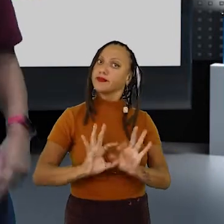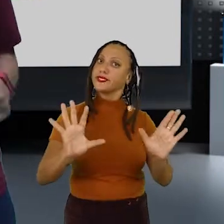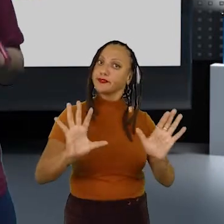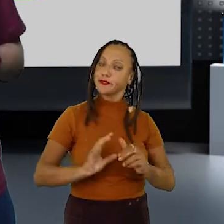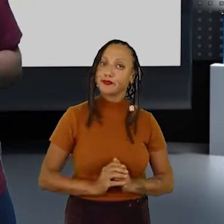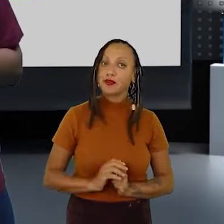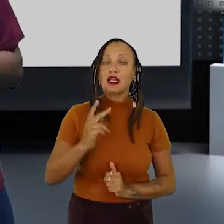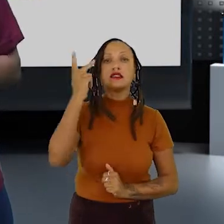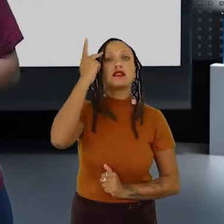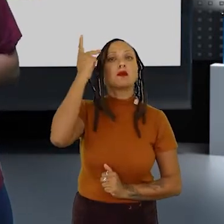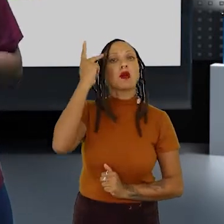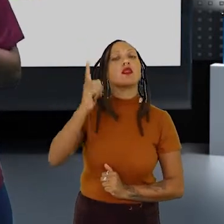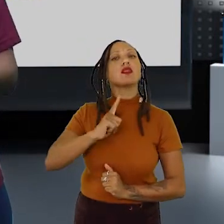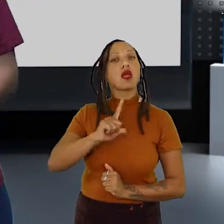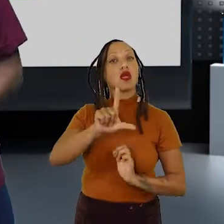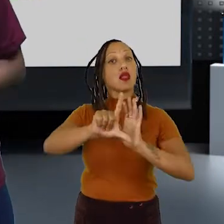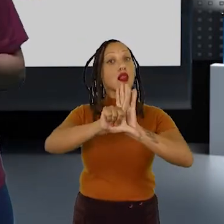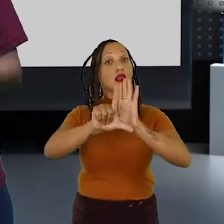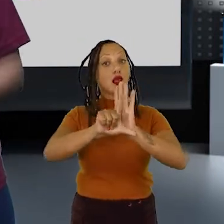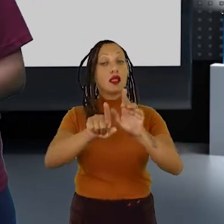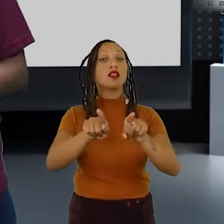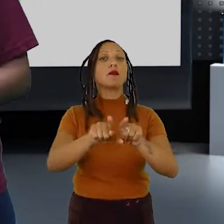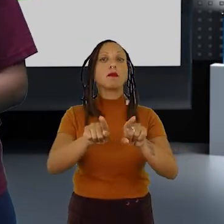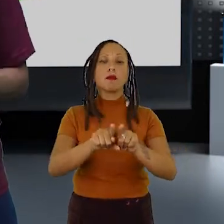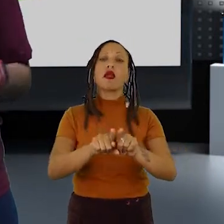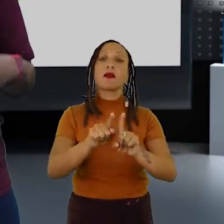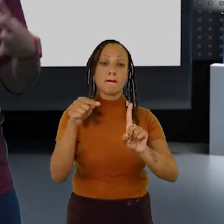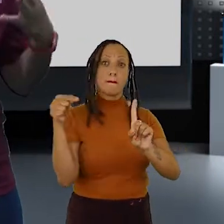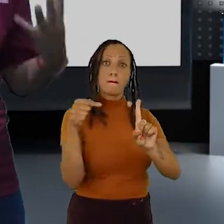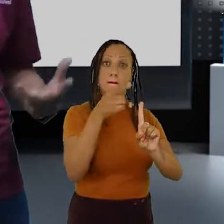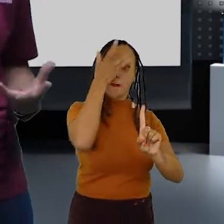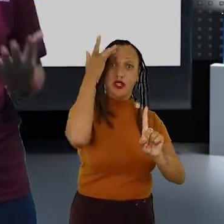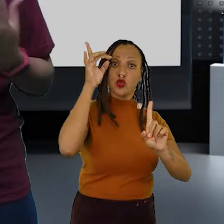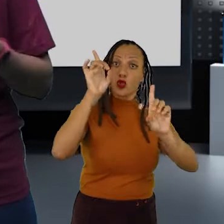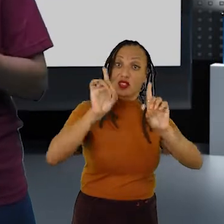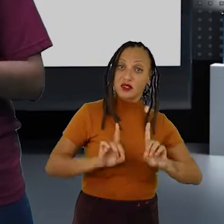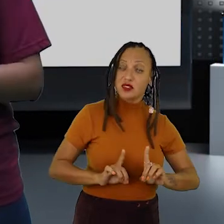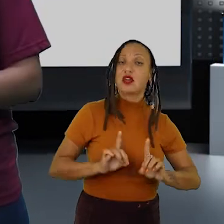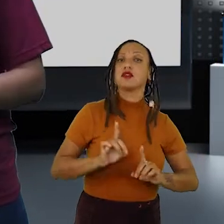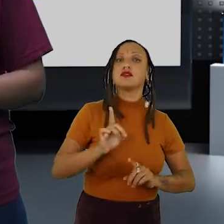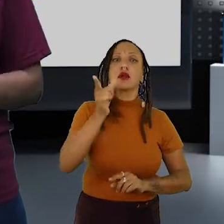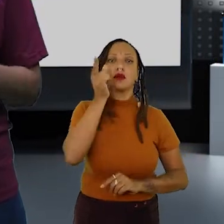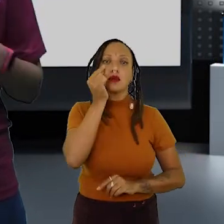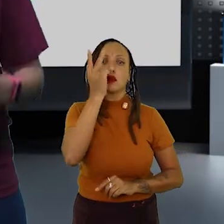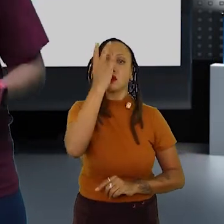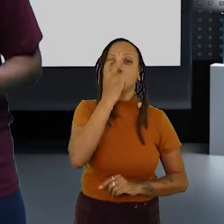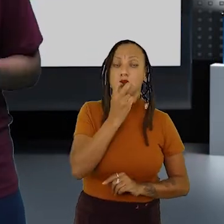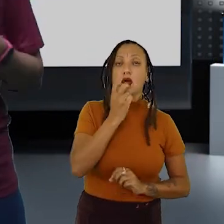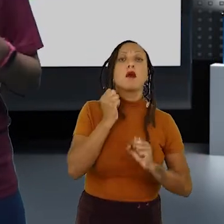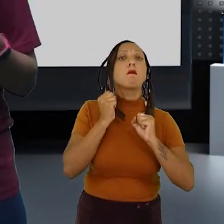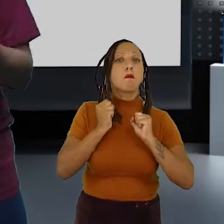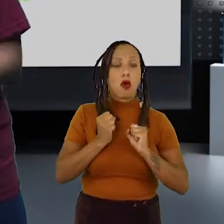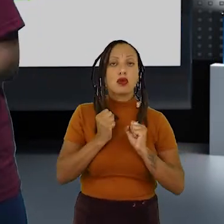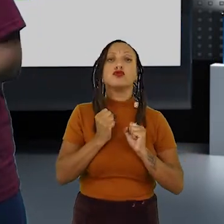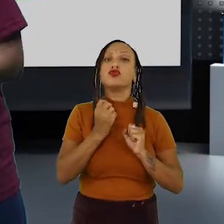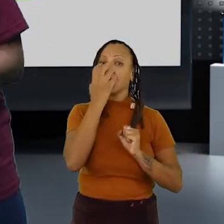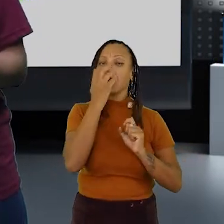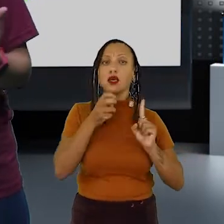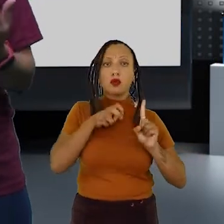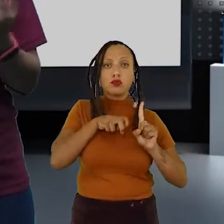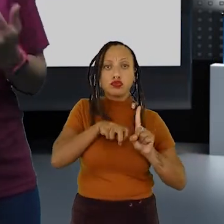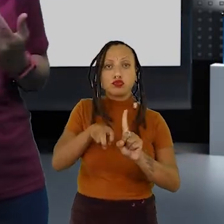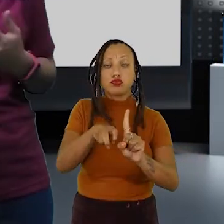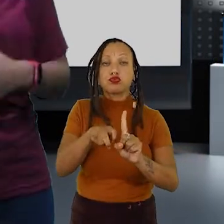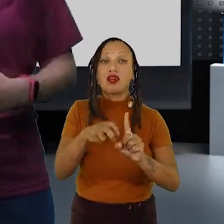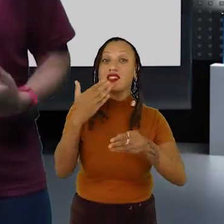tá? E aqui em São Paulo tem uma lei que também regulamenta o direito das pessoas com deficiência visual de ingressarem os Cão